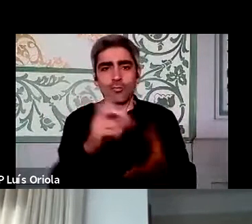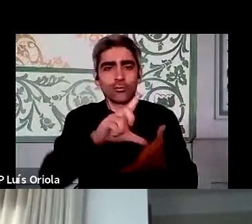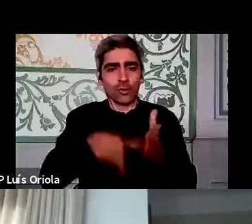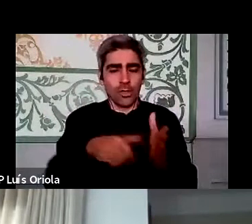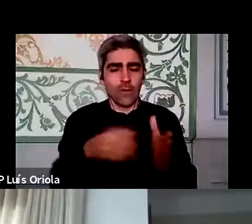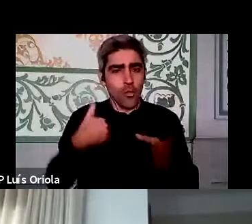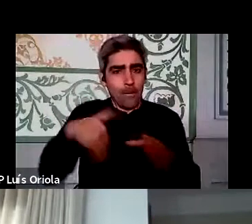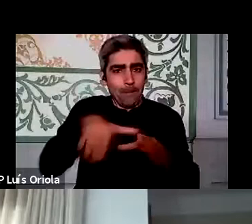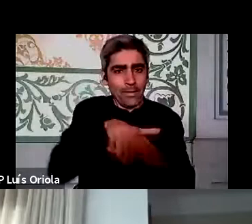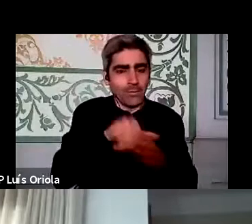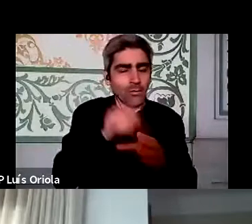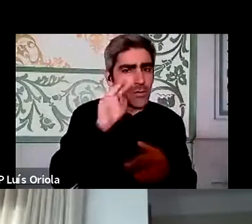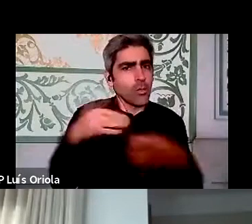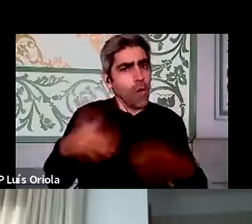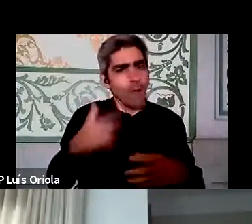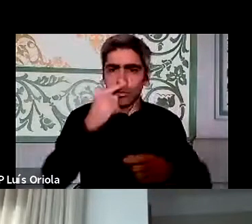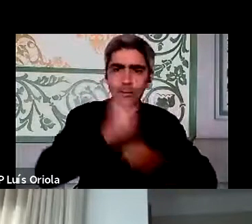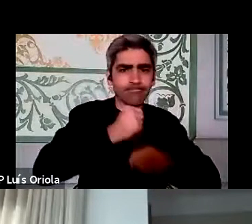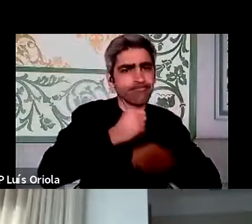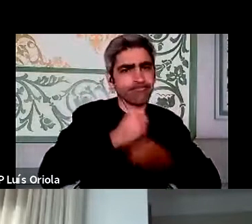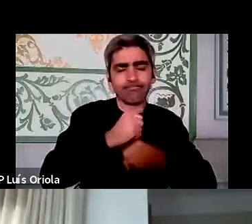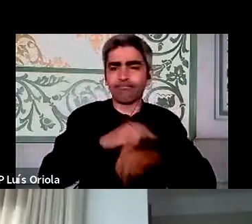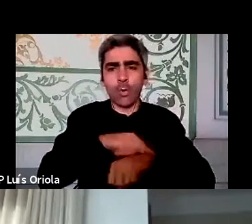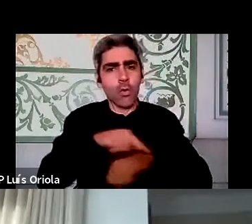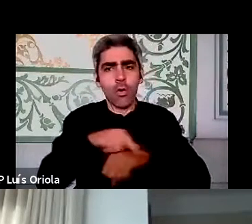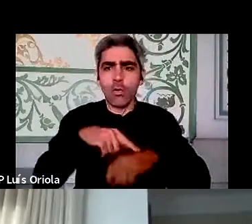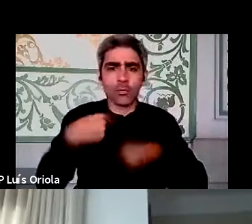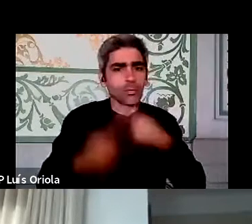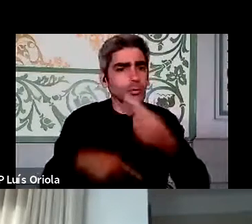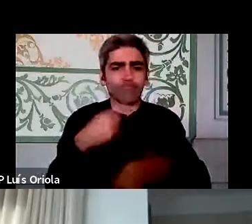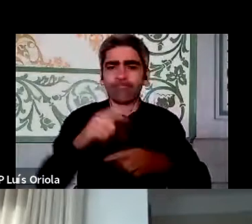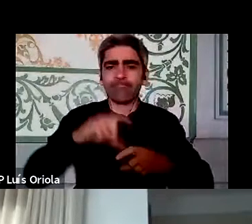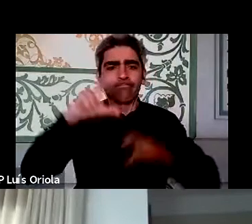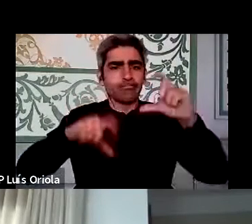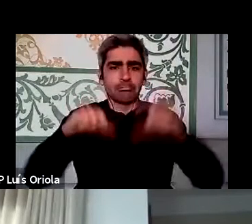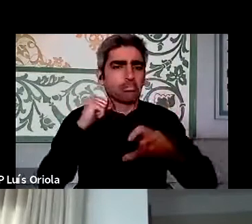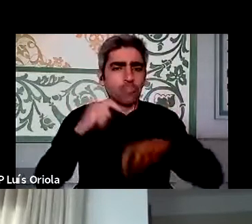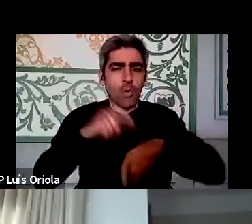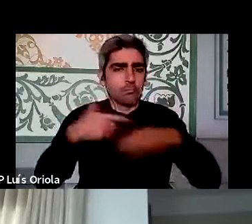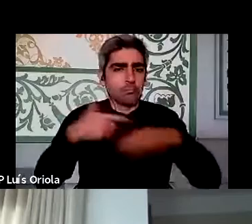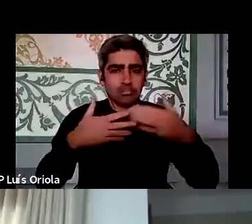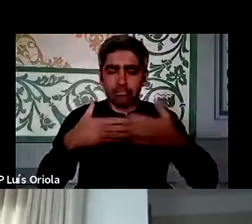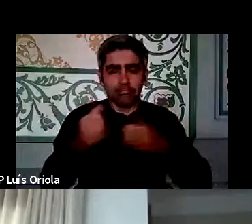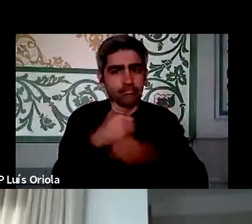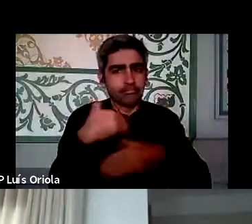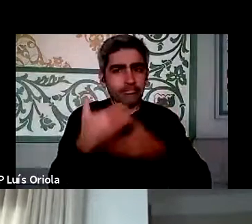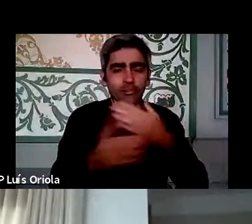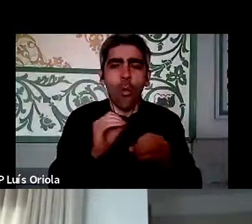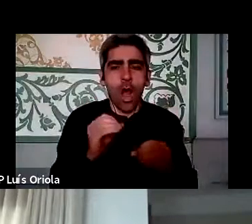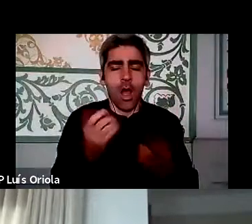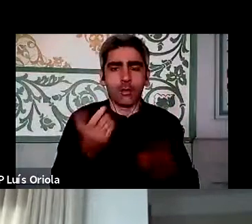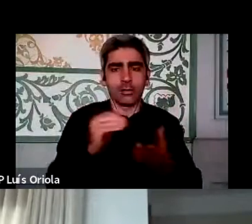vários projetos e as pessoas estavam a trabalhar a horas e a deshoras e sem aquela coisa do